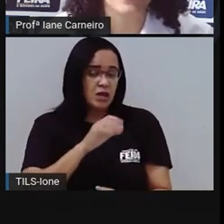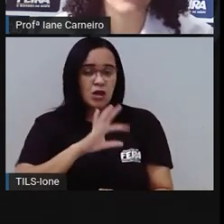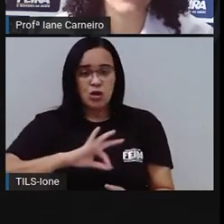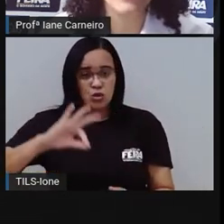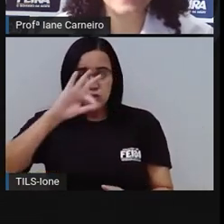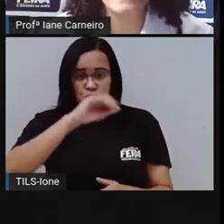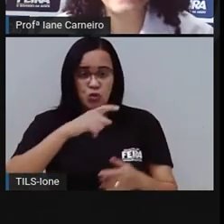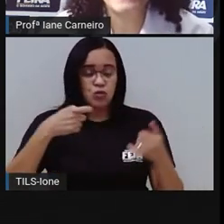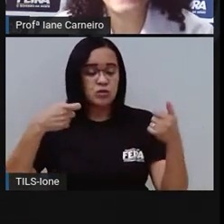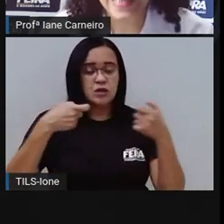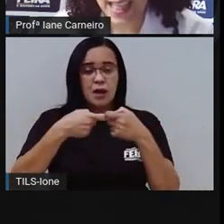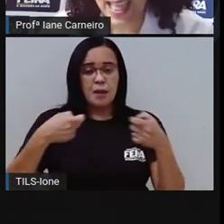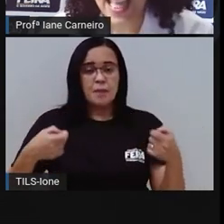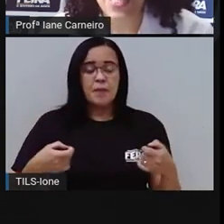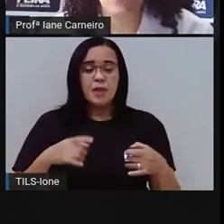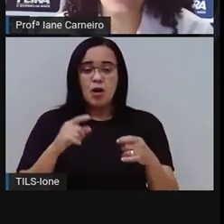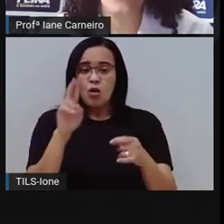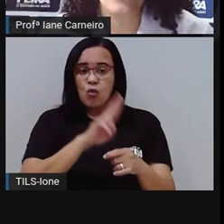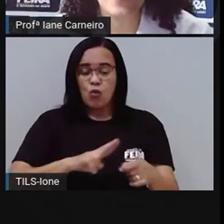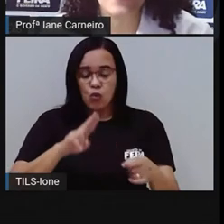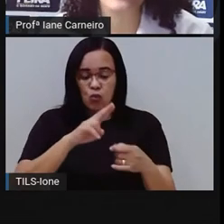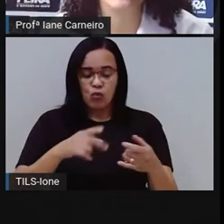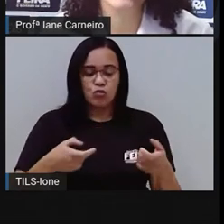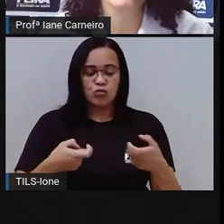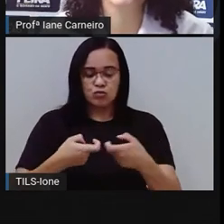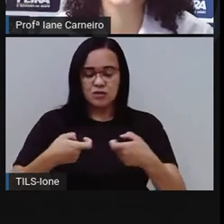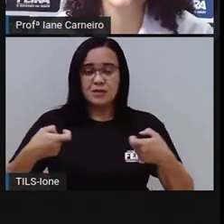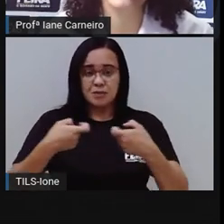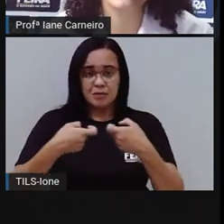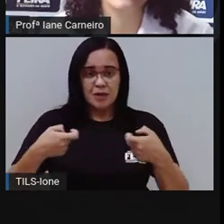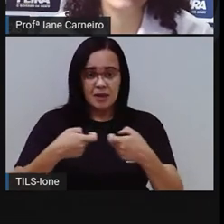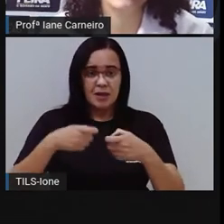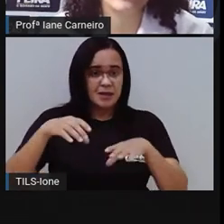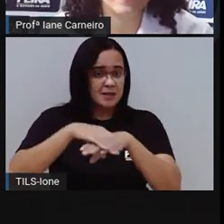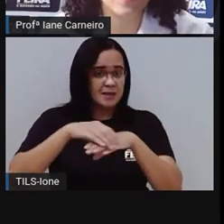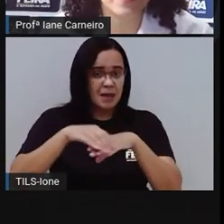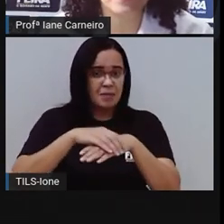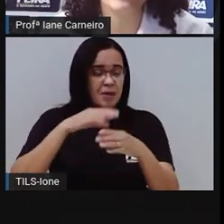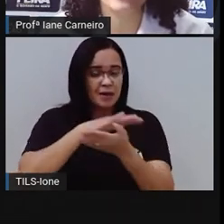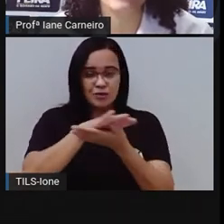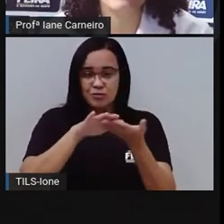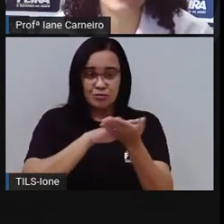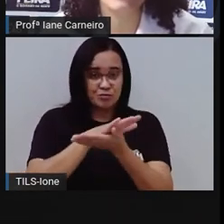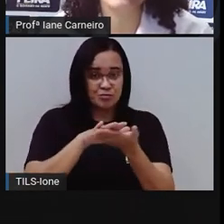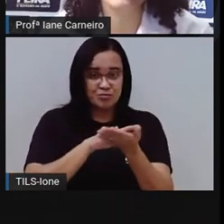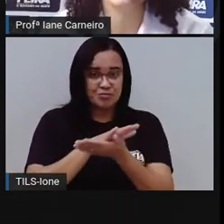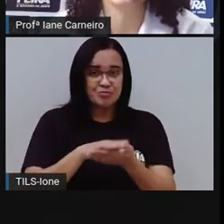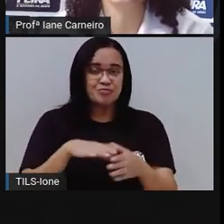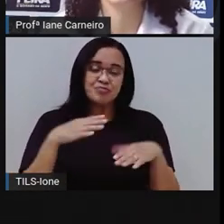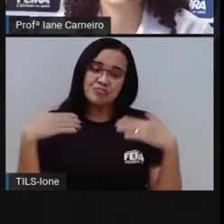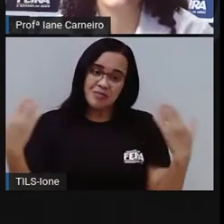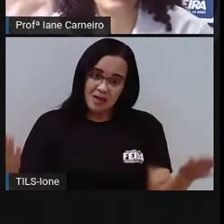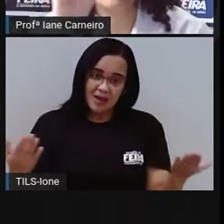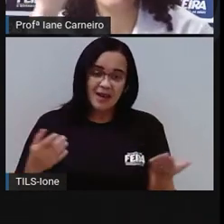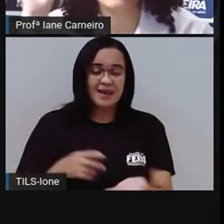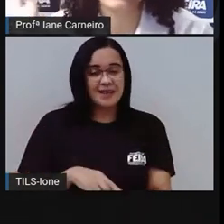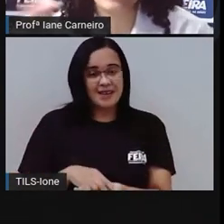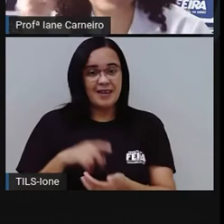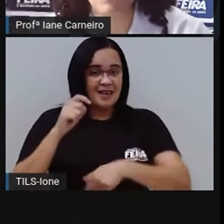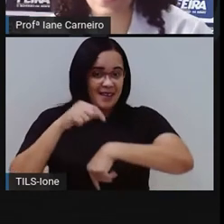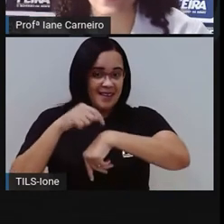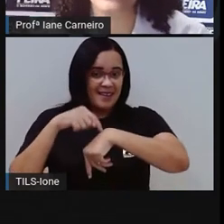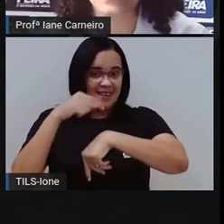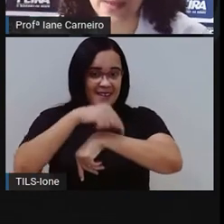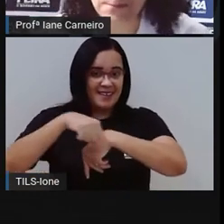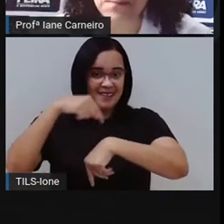sapato. É o relógio. Ó, o relógio não tem doze horas? Então, as damas são as horas. Cada um tem o